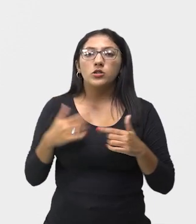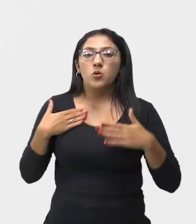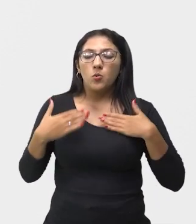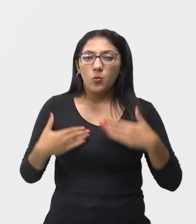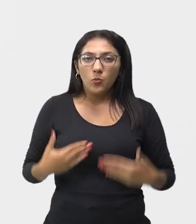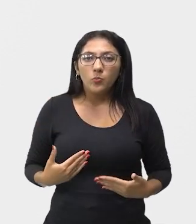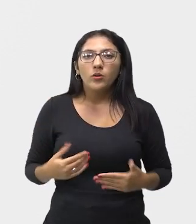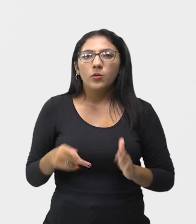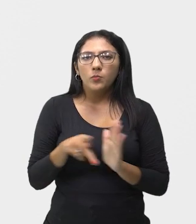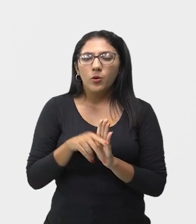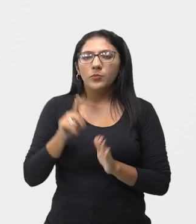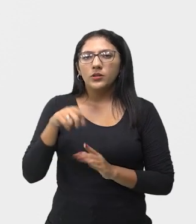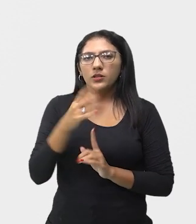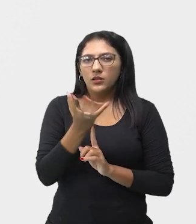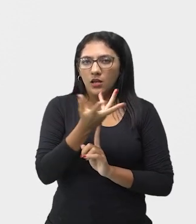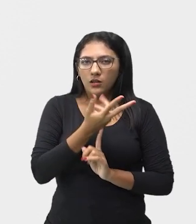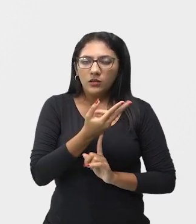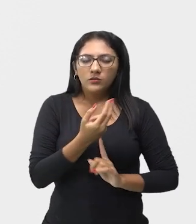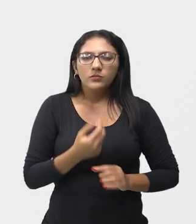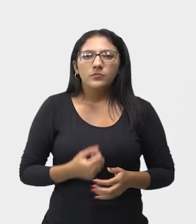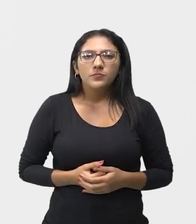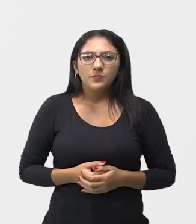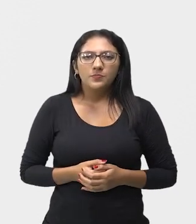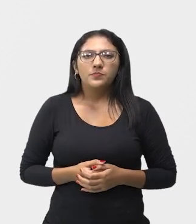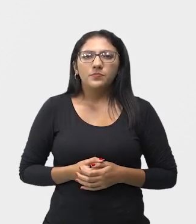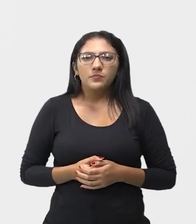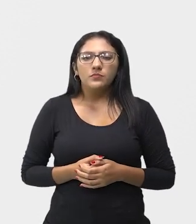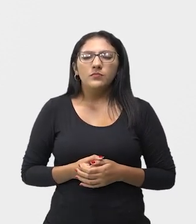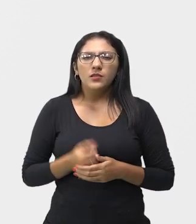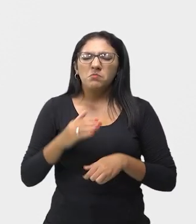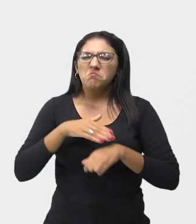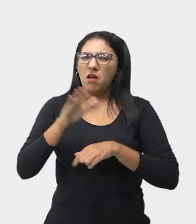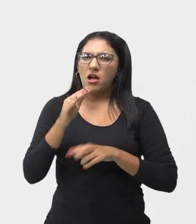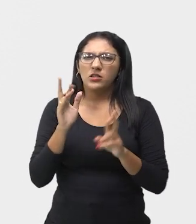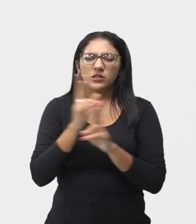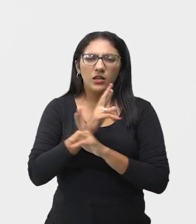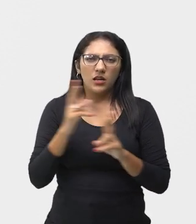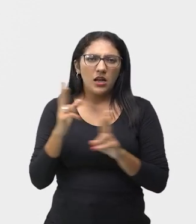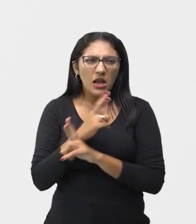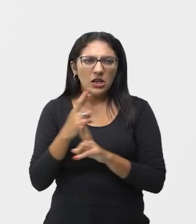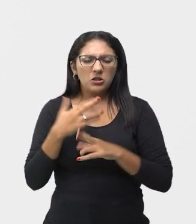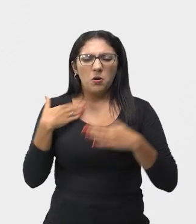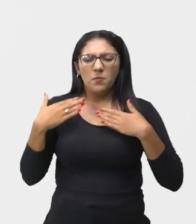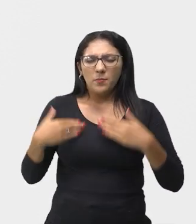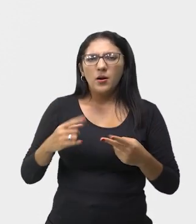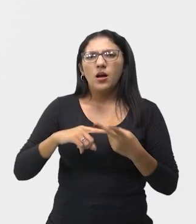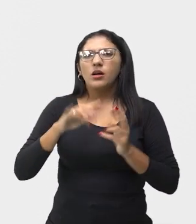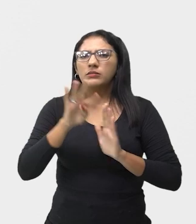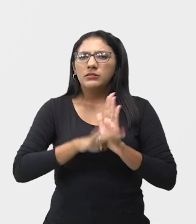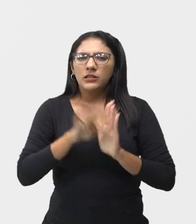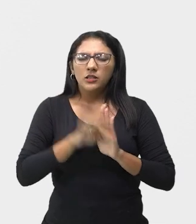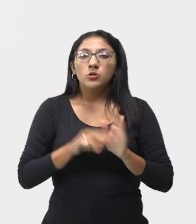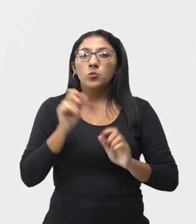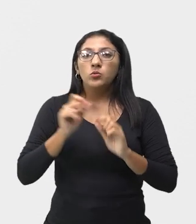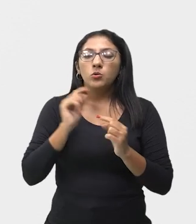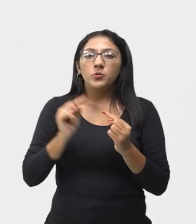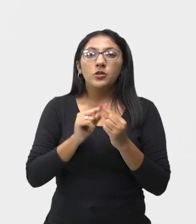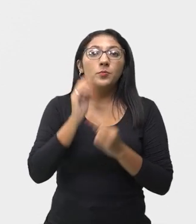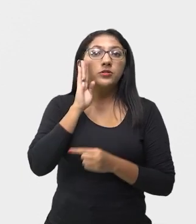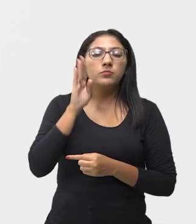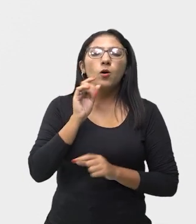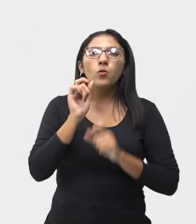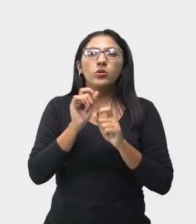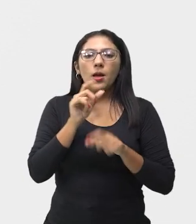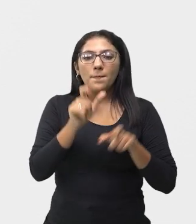na comédia dell'arte. Mais do que os atores e texto, o que marcou essa linguagem foram os